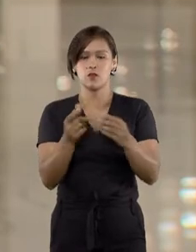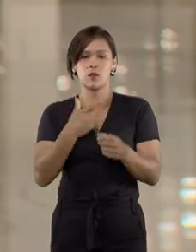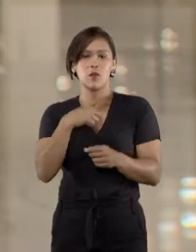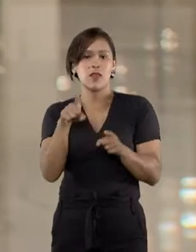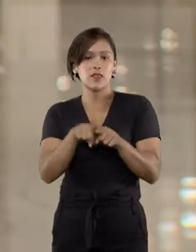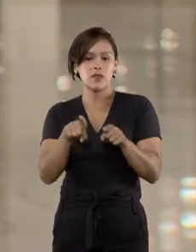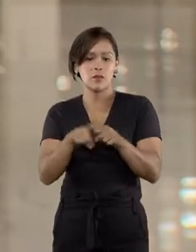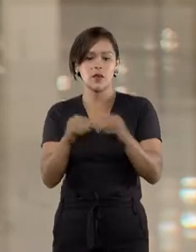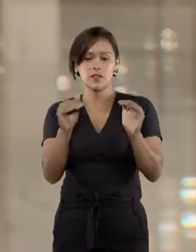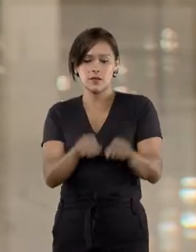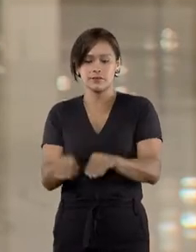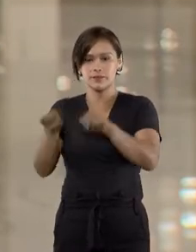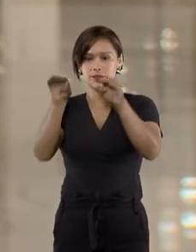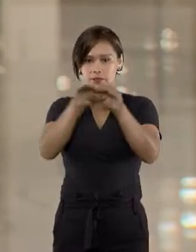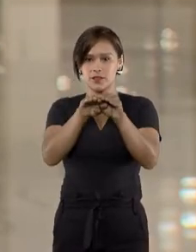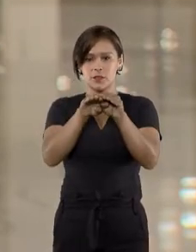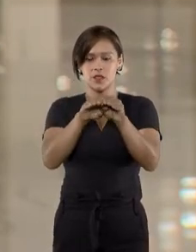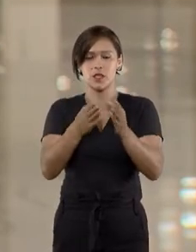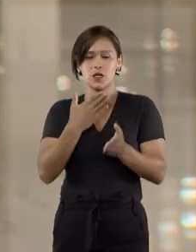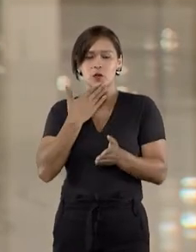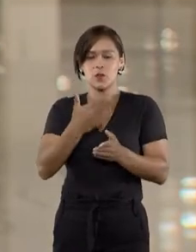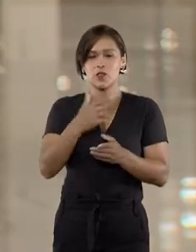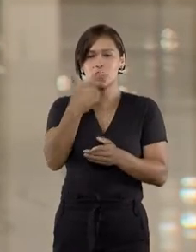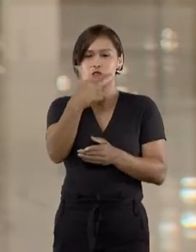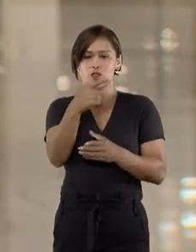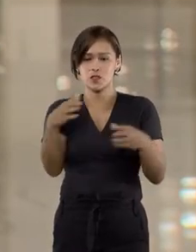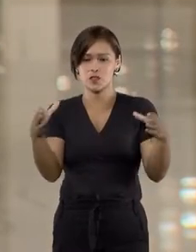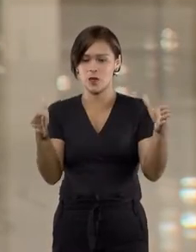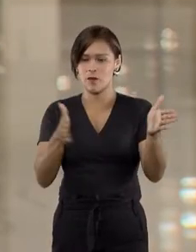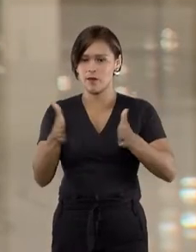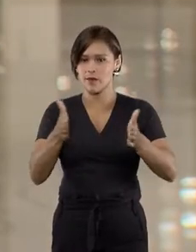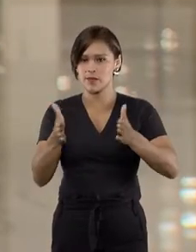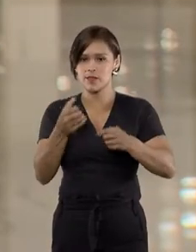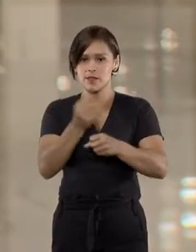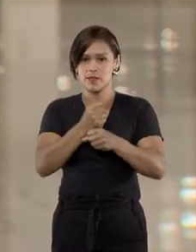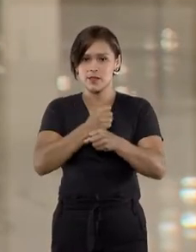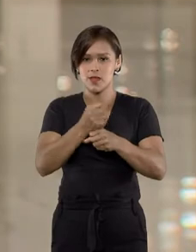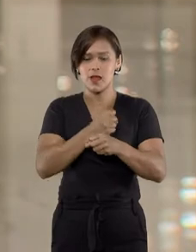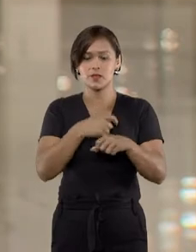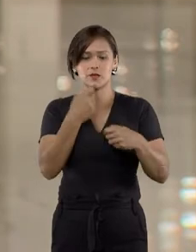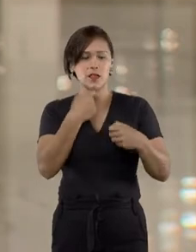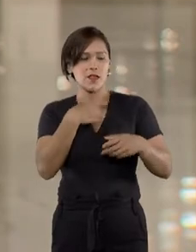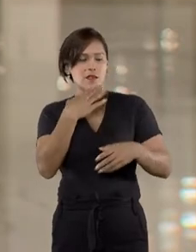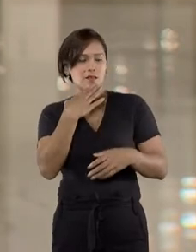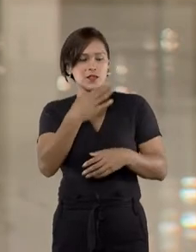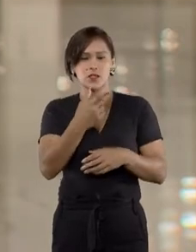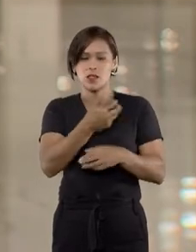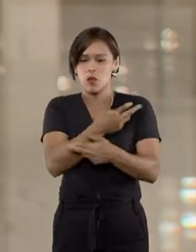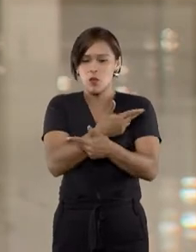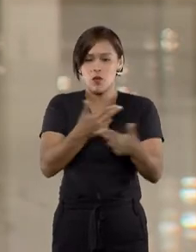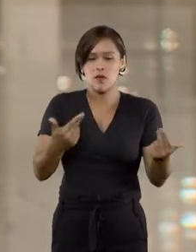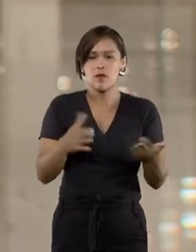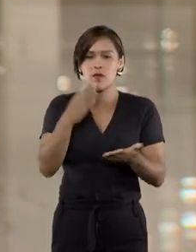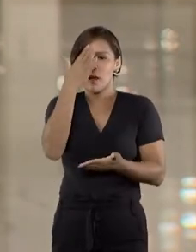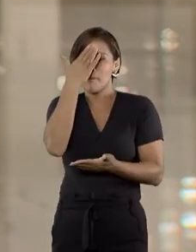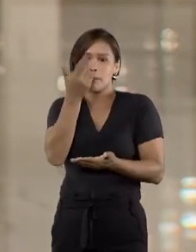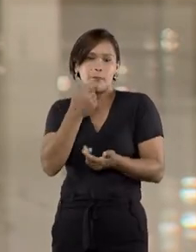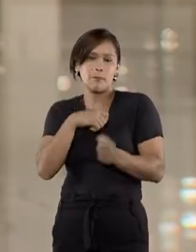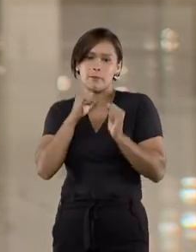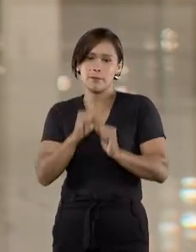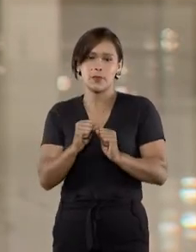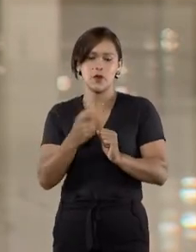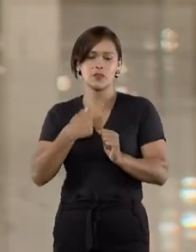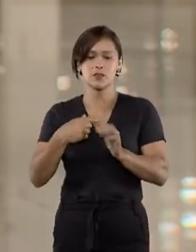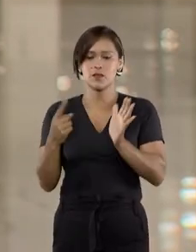também já havia estabelecido que o requisito de dois anos de atividade, exigida em qualquer pedido de recuperação judicial,